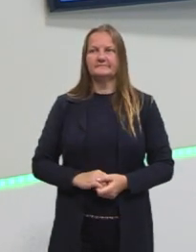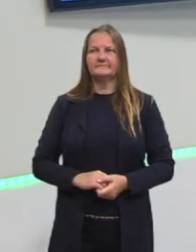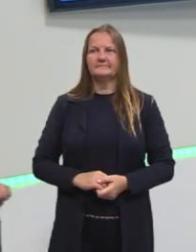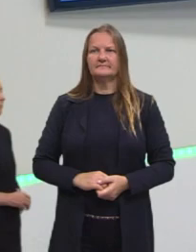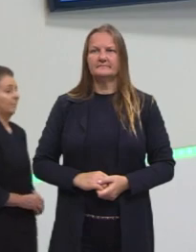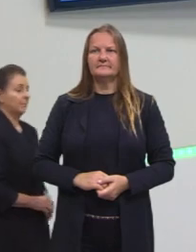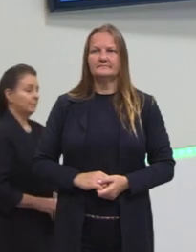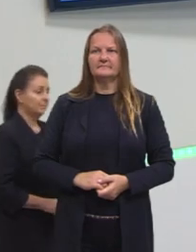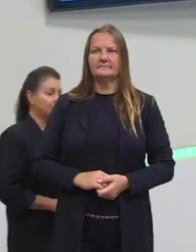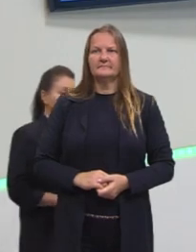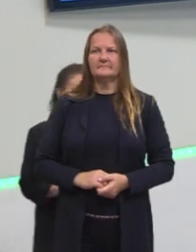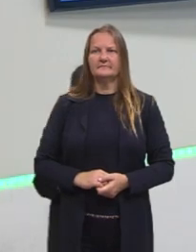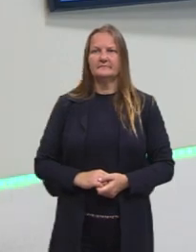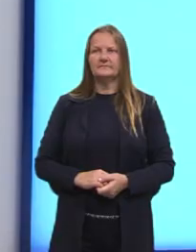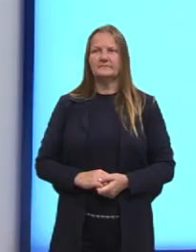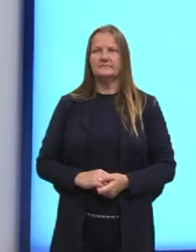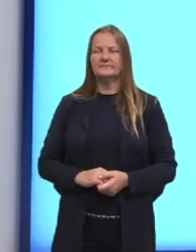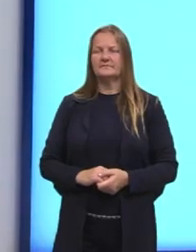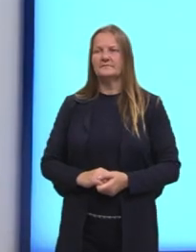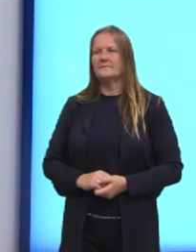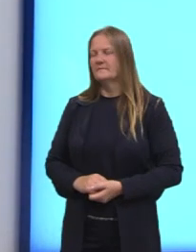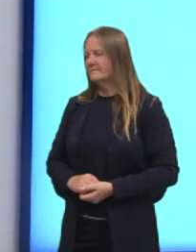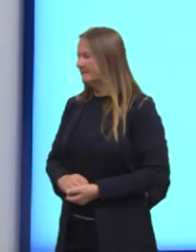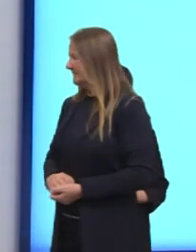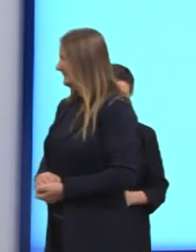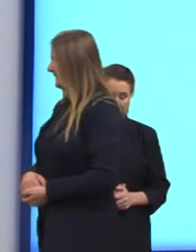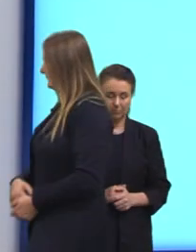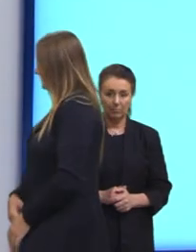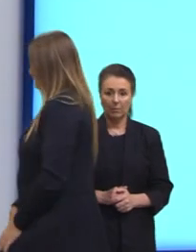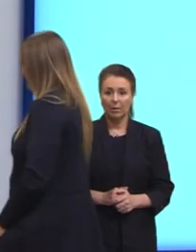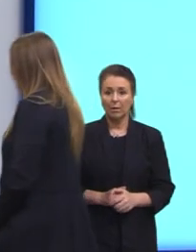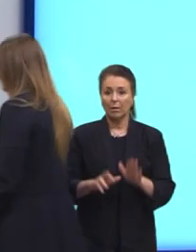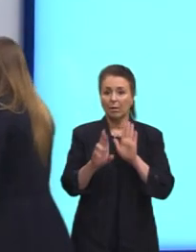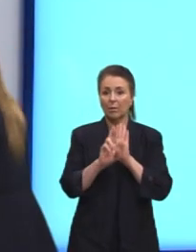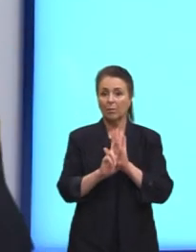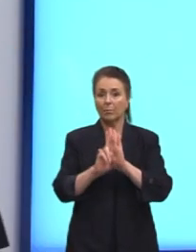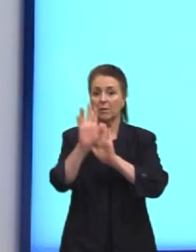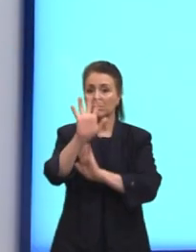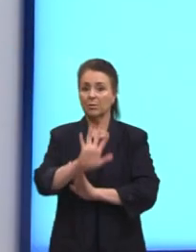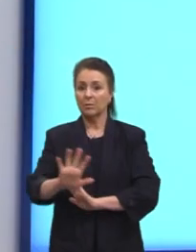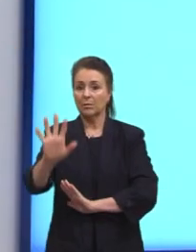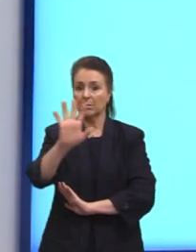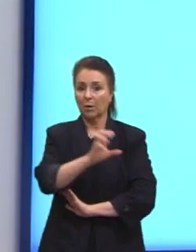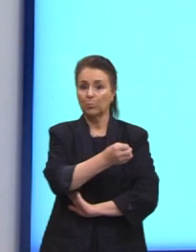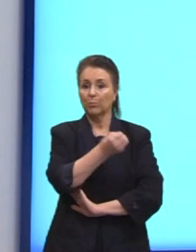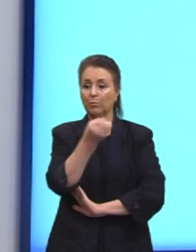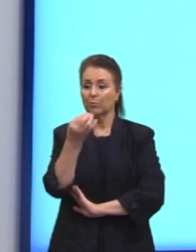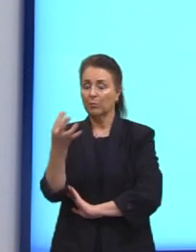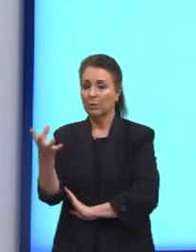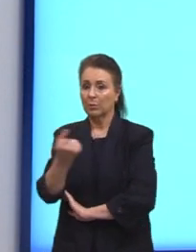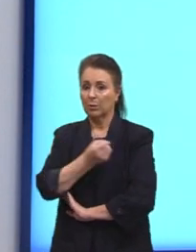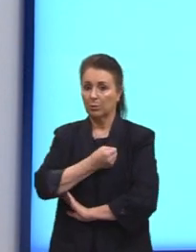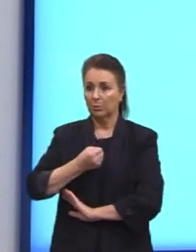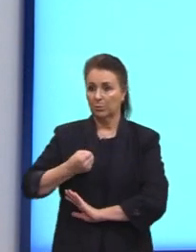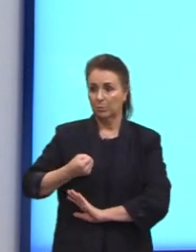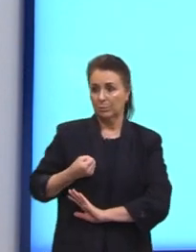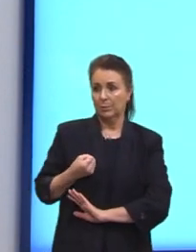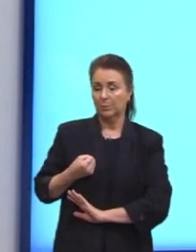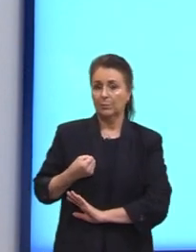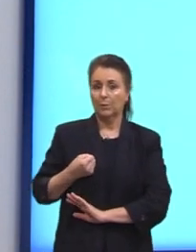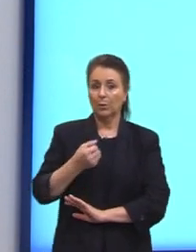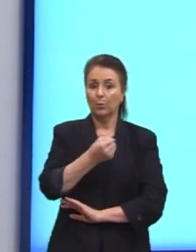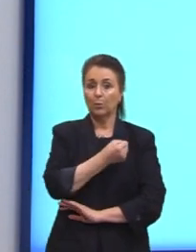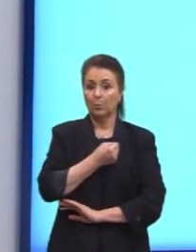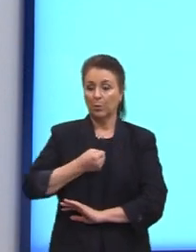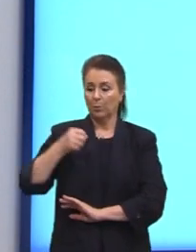Aqui, então, nós temos uma representação genérica do fatorial de um número. Então nós vamos chamar o número de N.